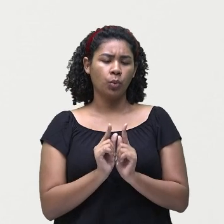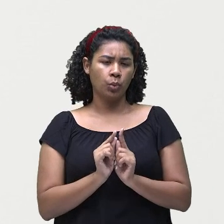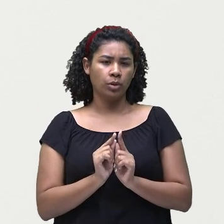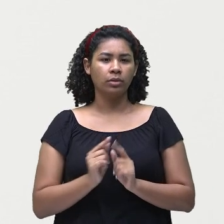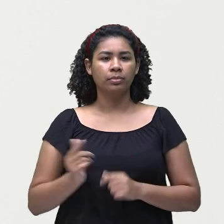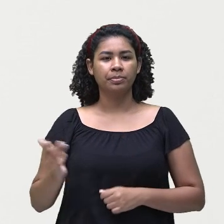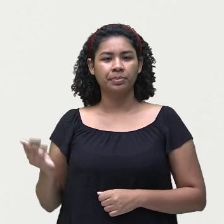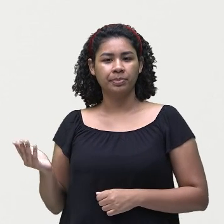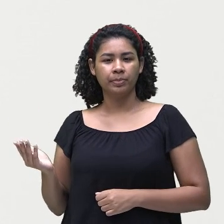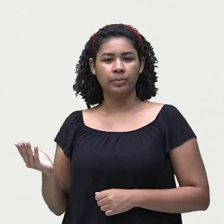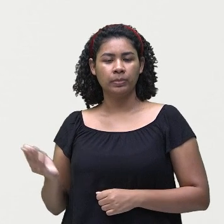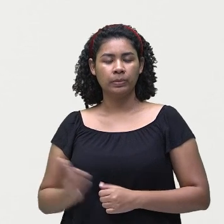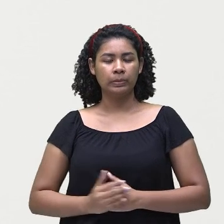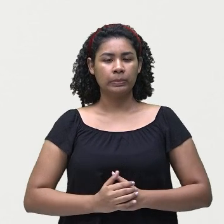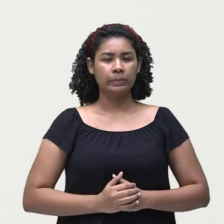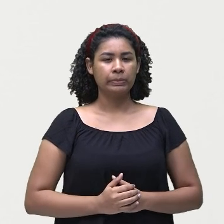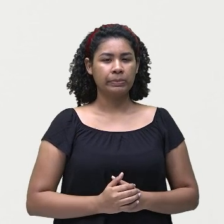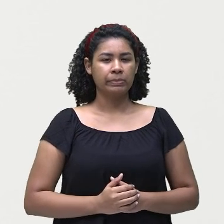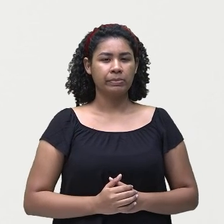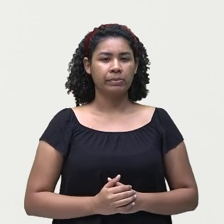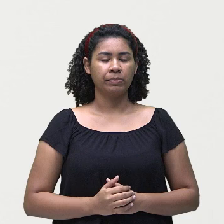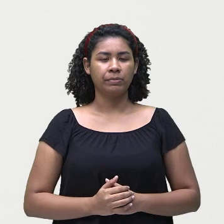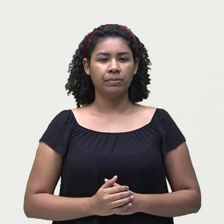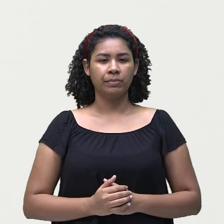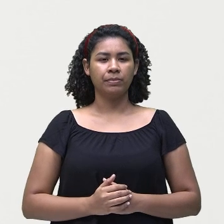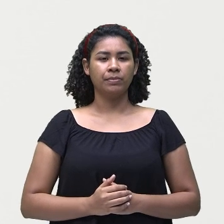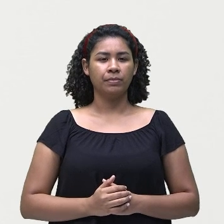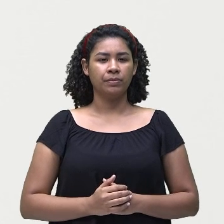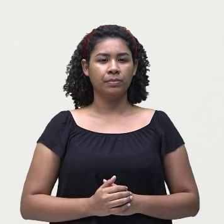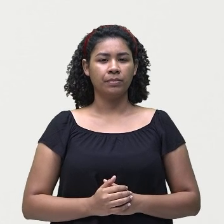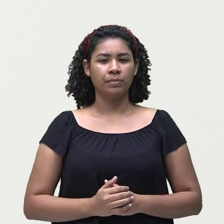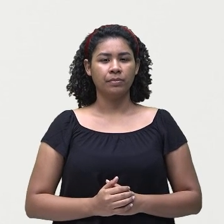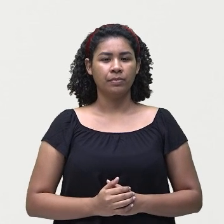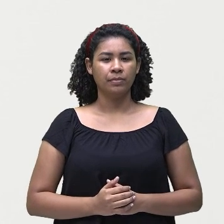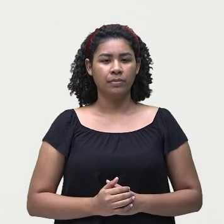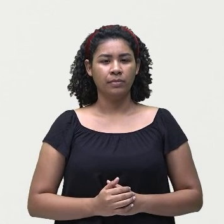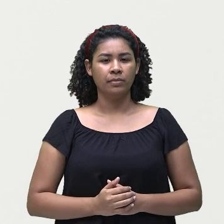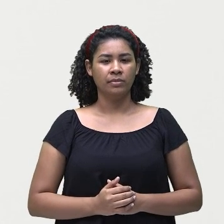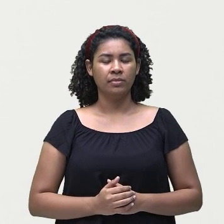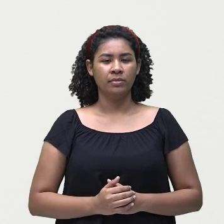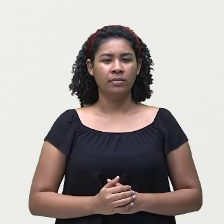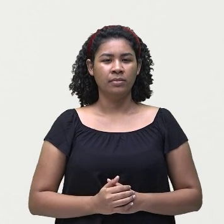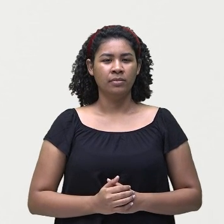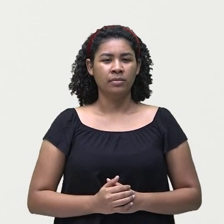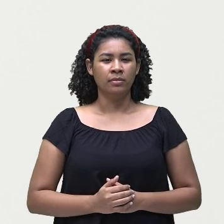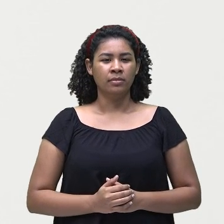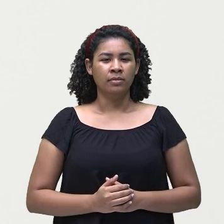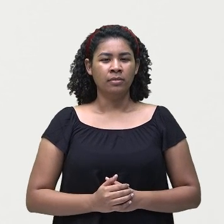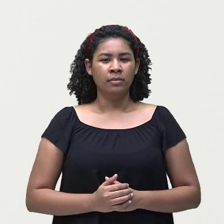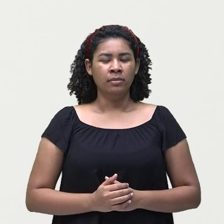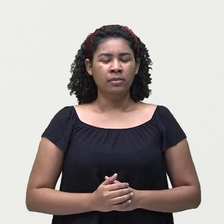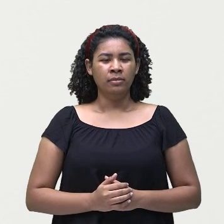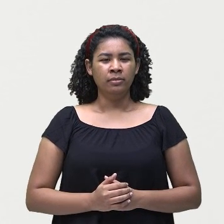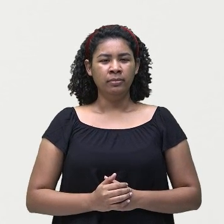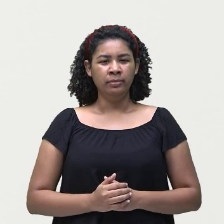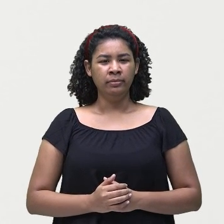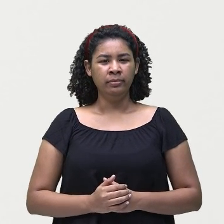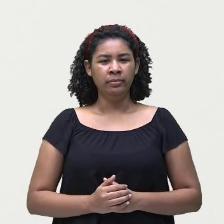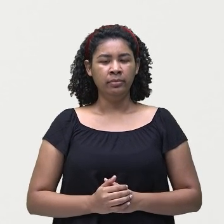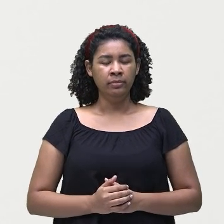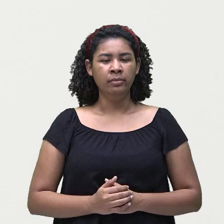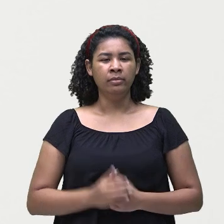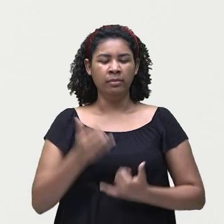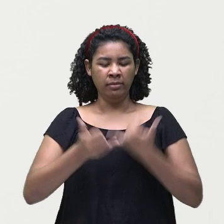Can short answers. Can you play chess? Can you play chess? Você pode jogar xadrez?